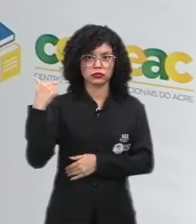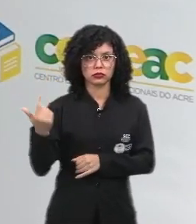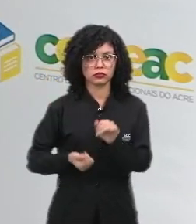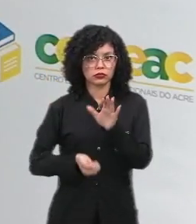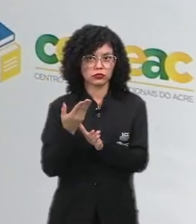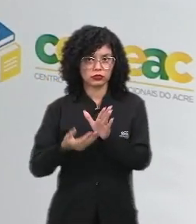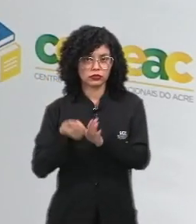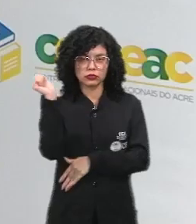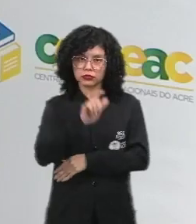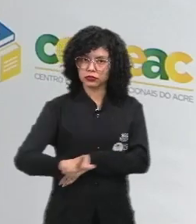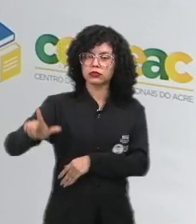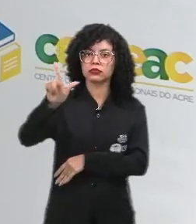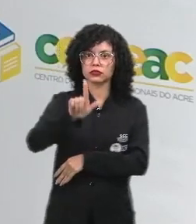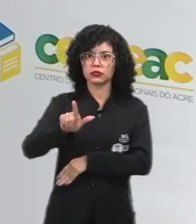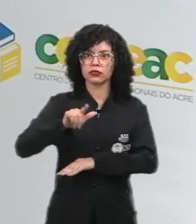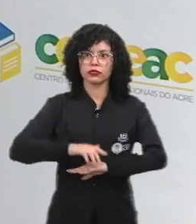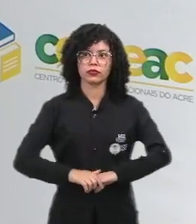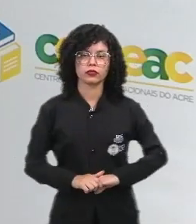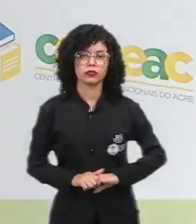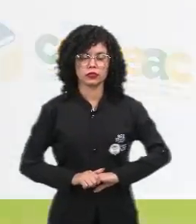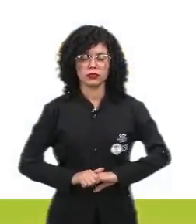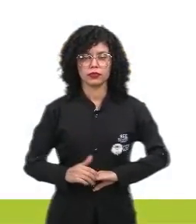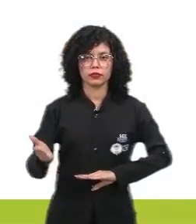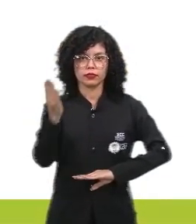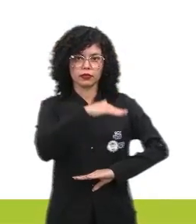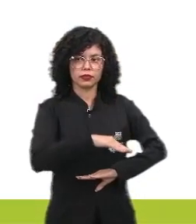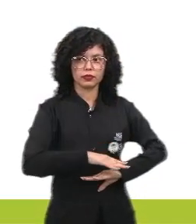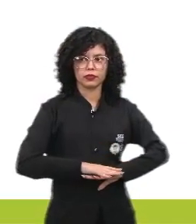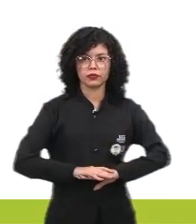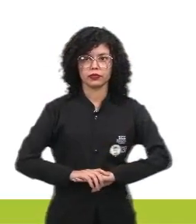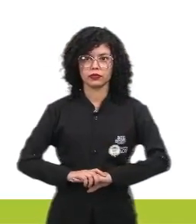produções literárias, tá? Vamos lá.